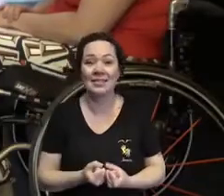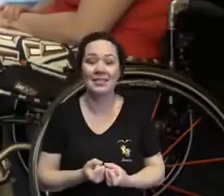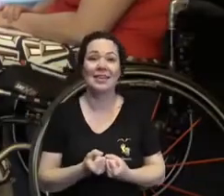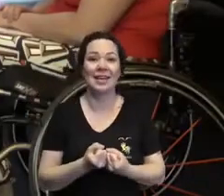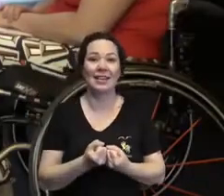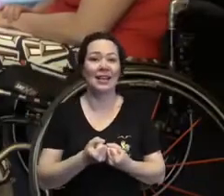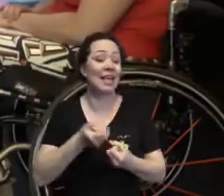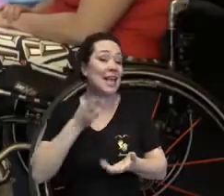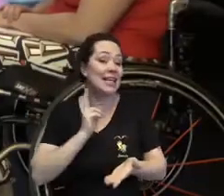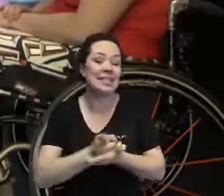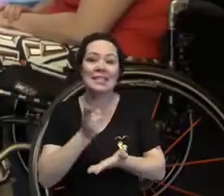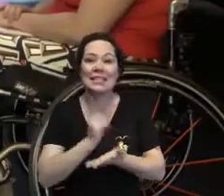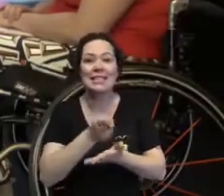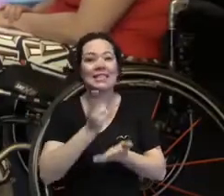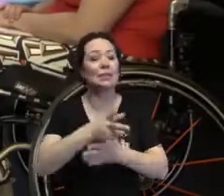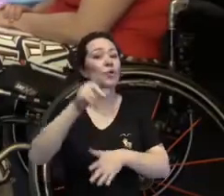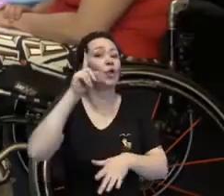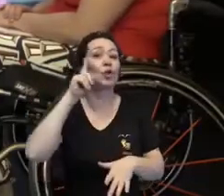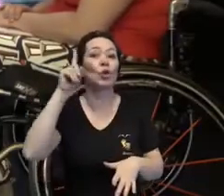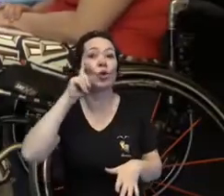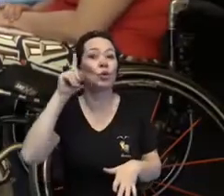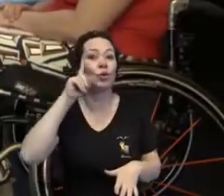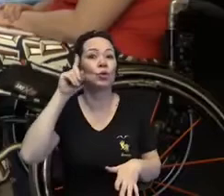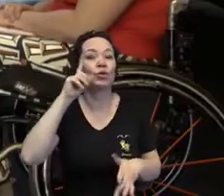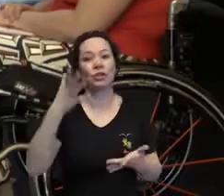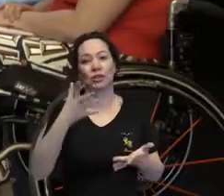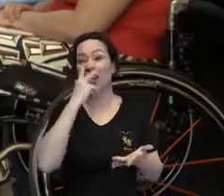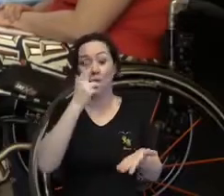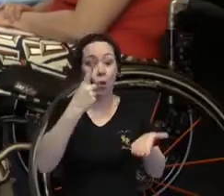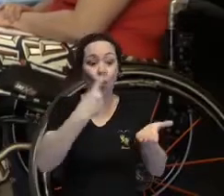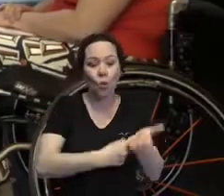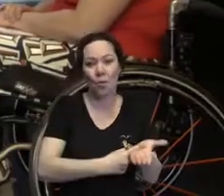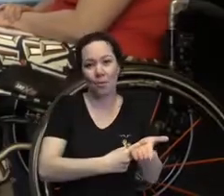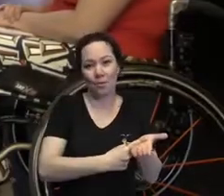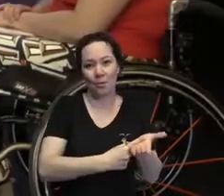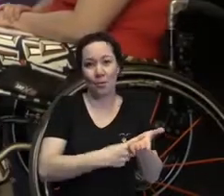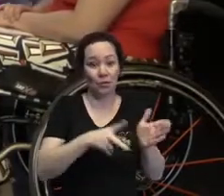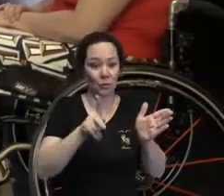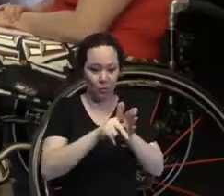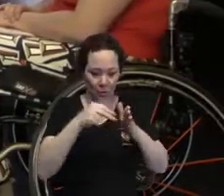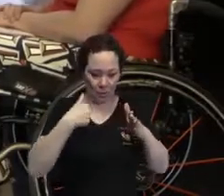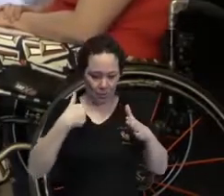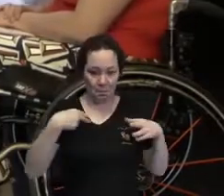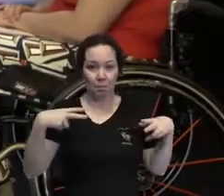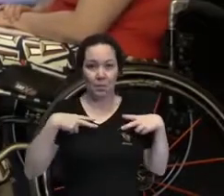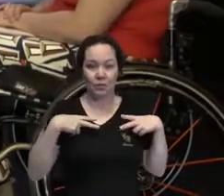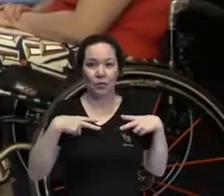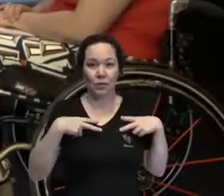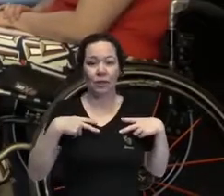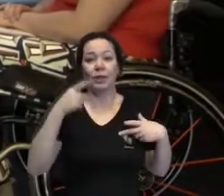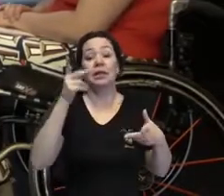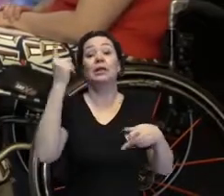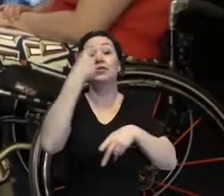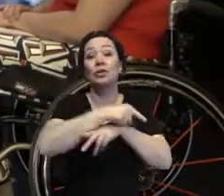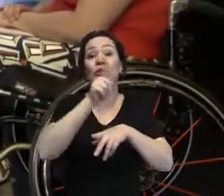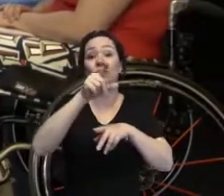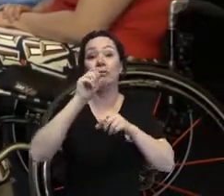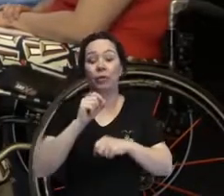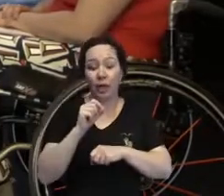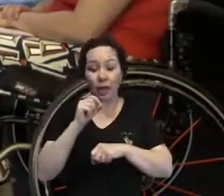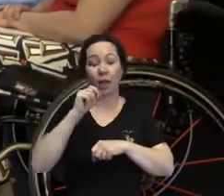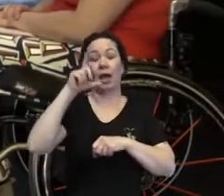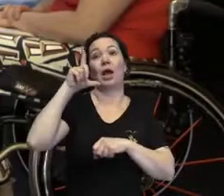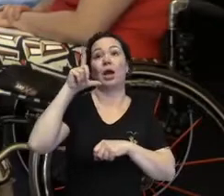é eterno, ele é diário, é um compromisso diário com você. E vai ter dia que você vai acordar, botar um trapo em cima do